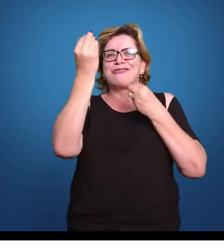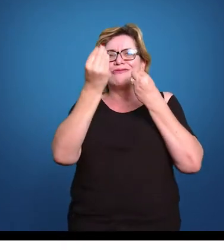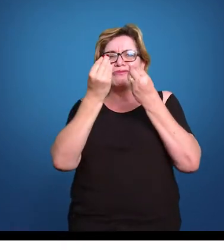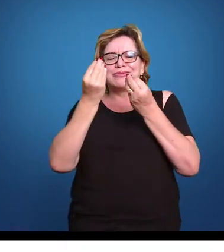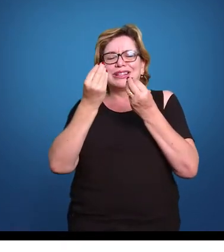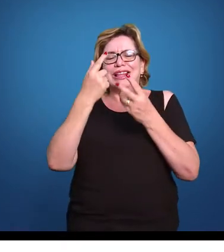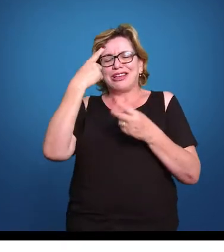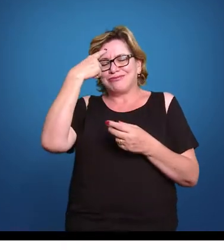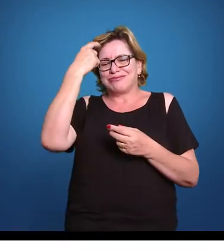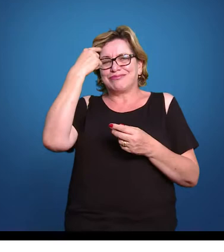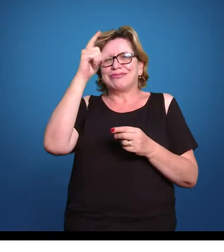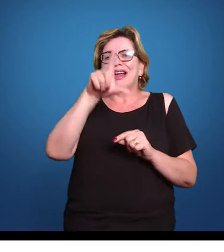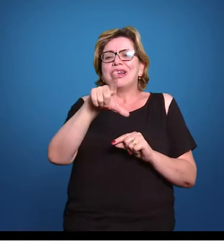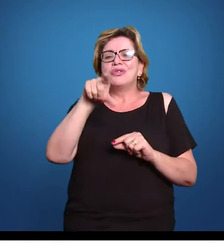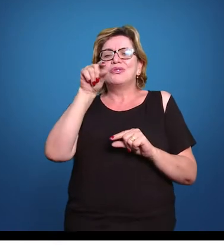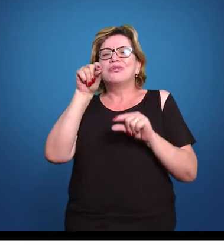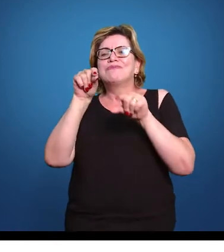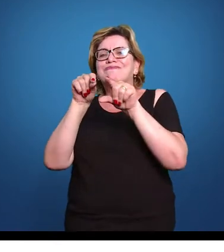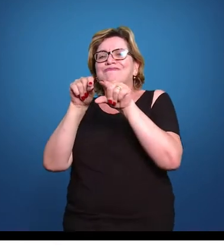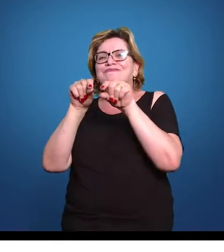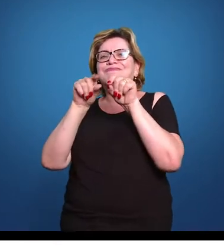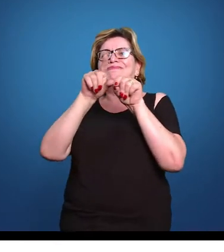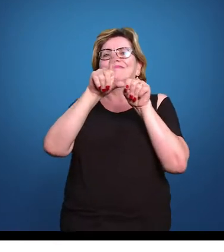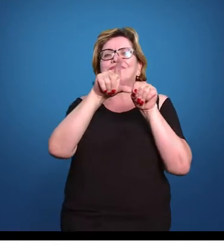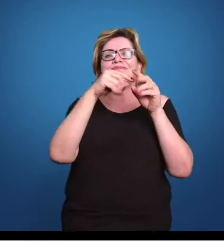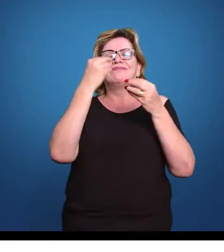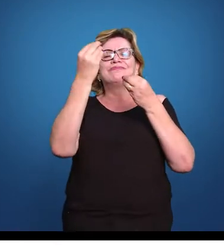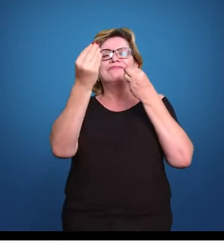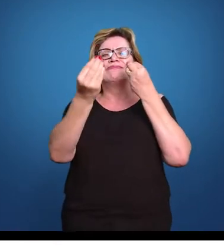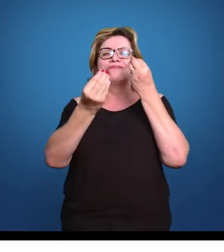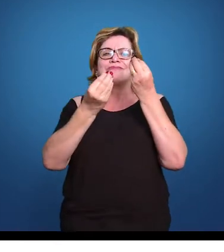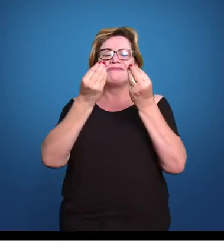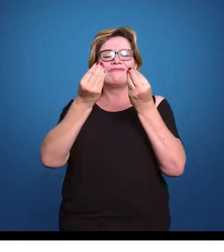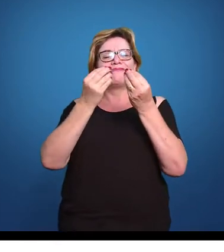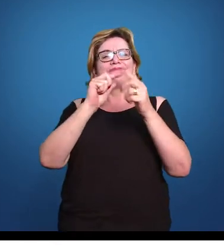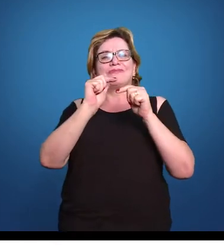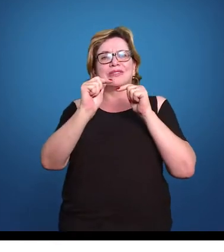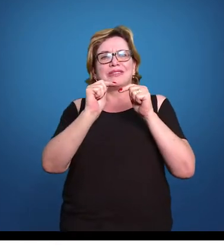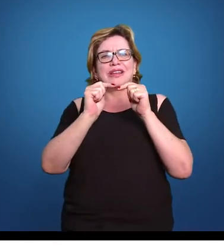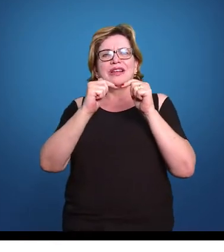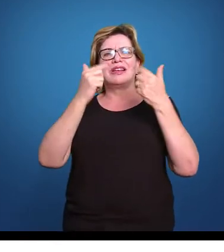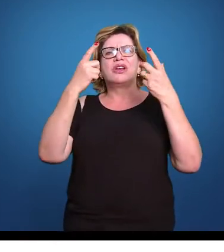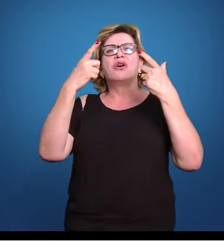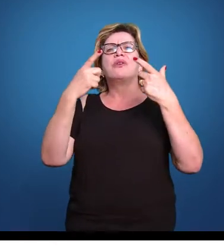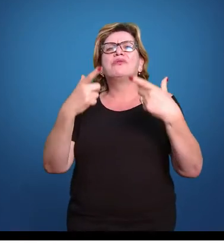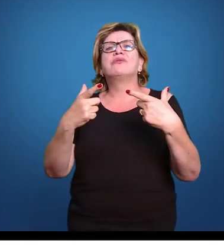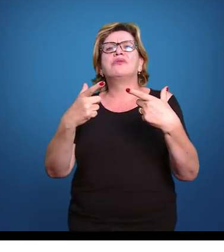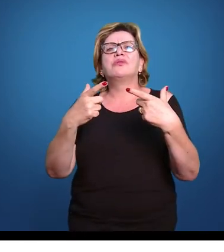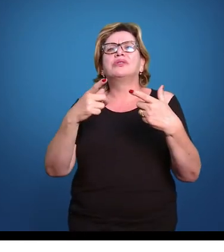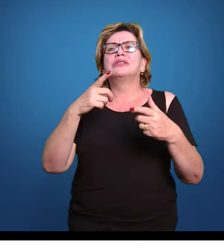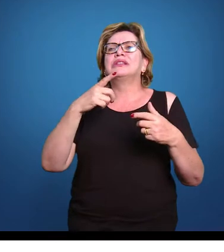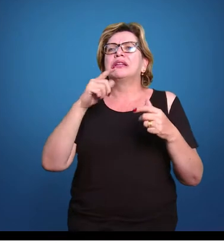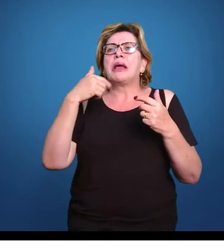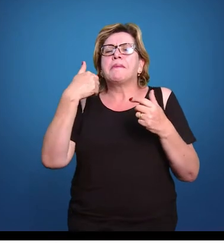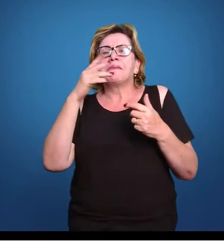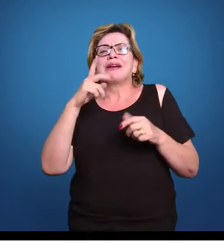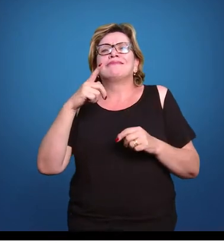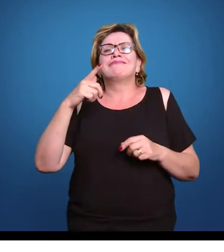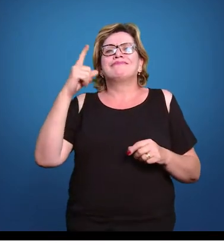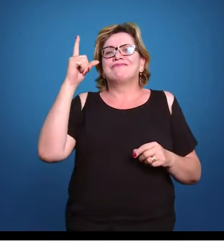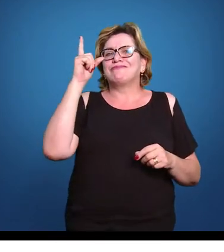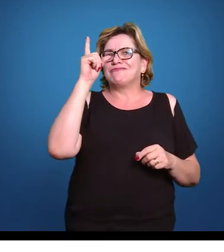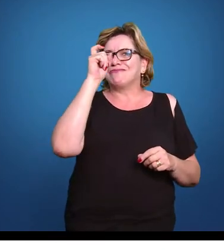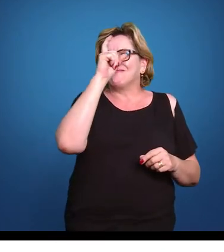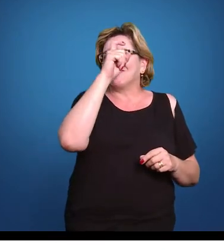decisões, ou decidir como que nós vamos atuar, aonde nós temos maiores dificuldades, onde nós